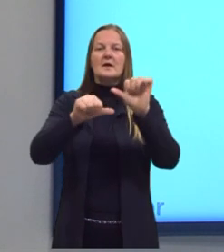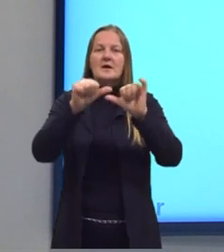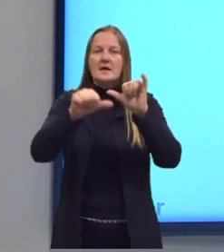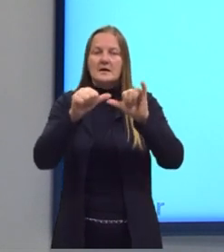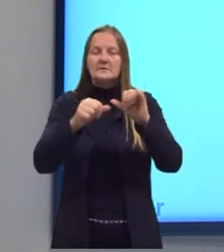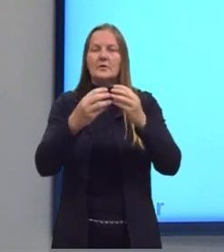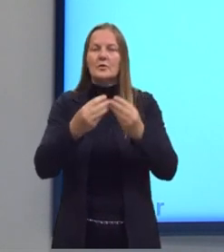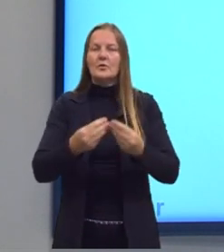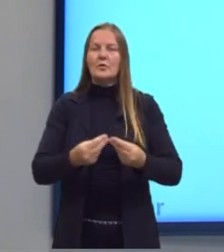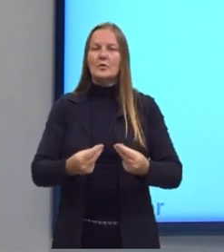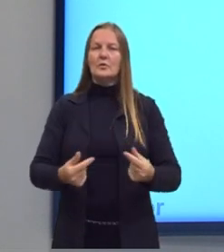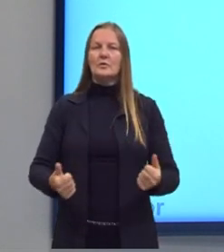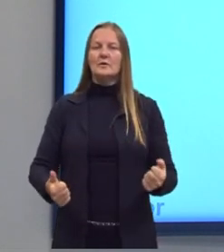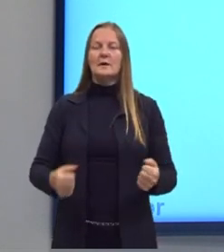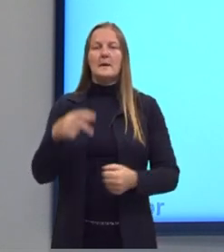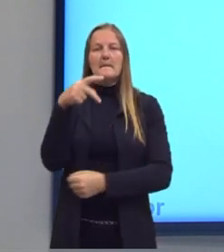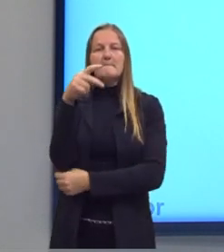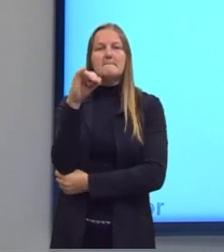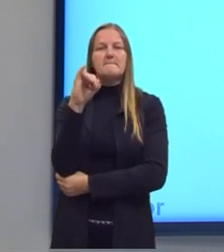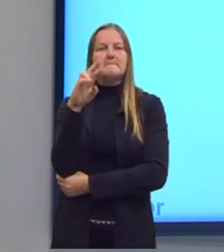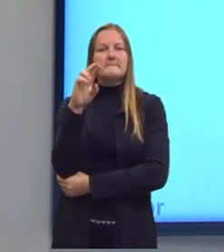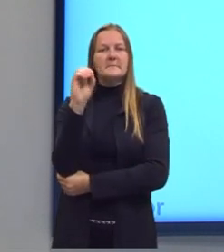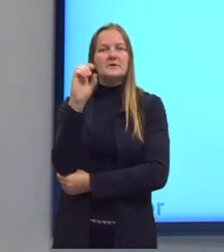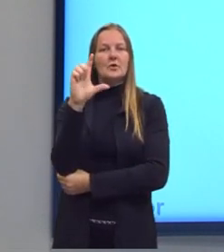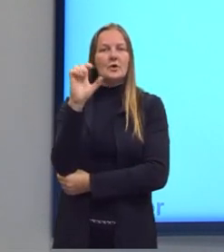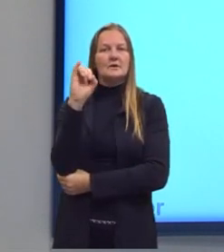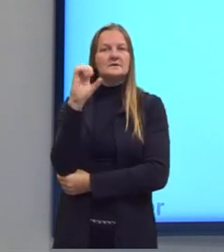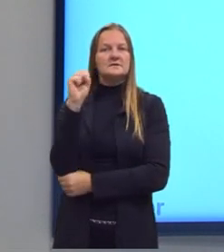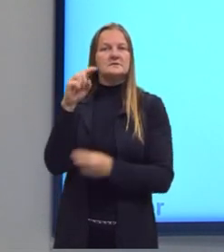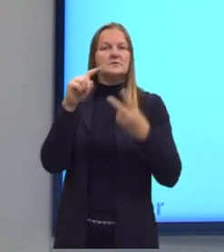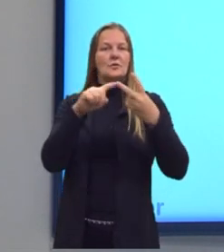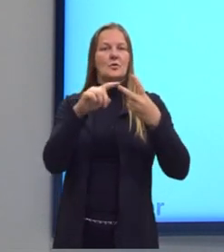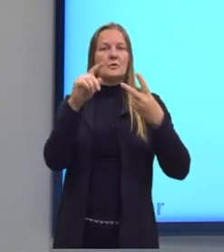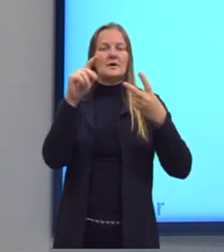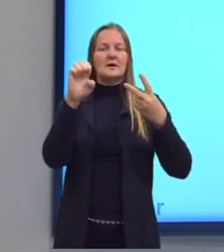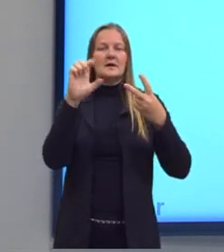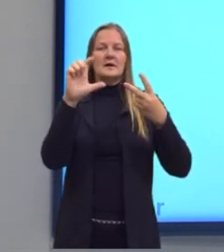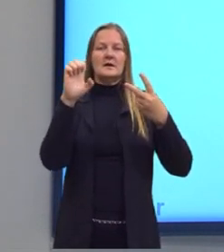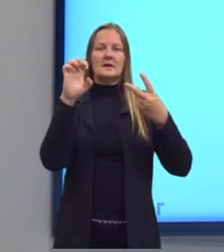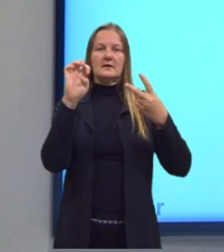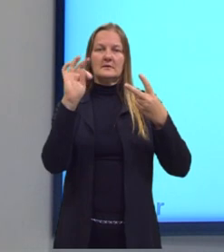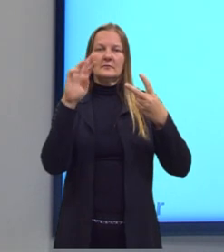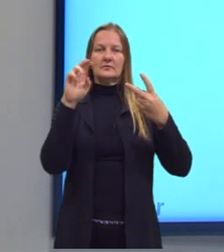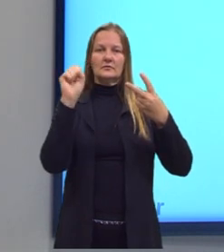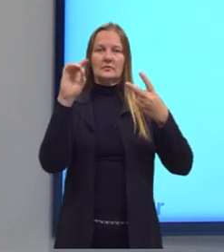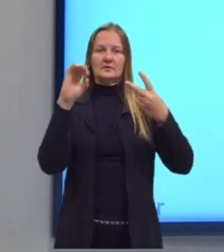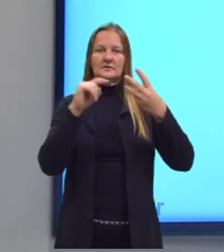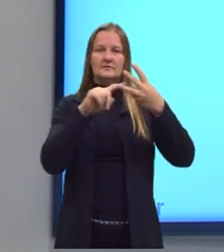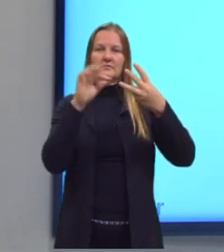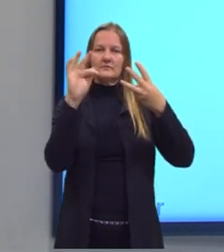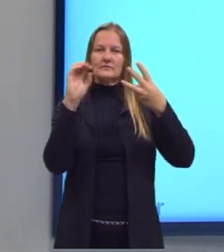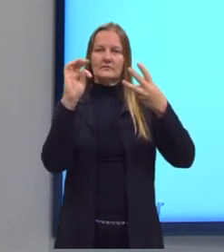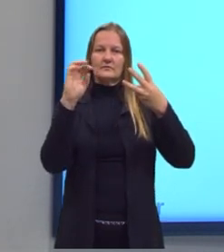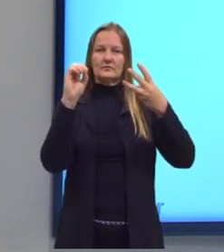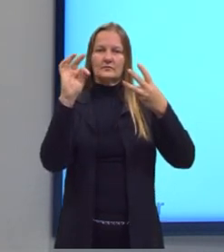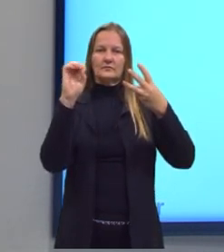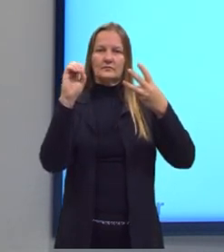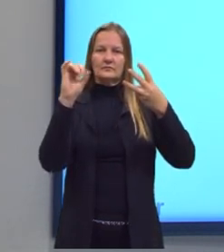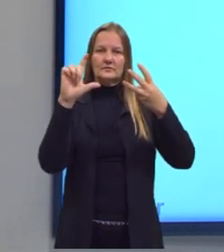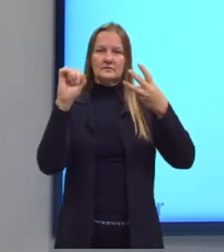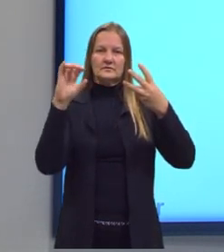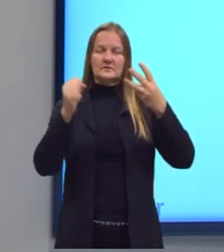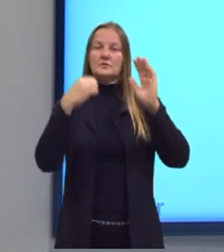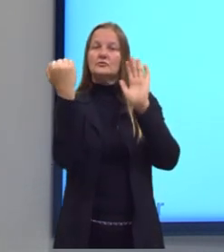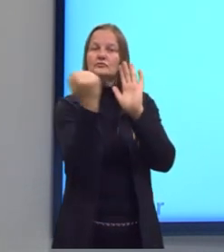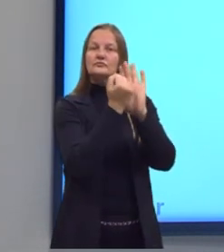de decomposição pirólise ou eletrólise ou fotólise. A diferença dela está nesse símbolo